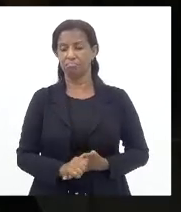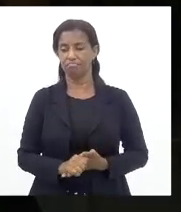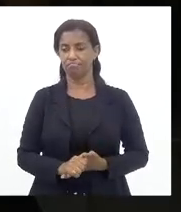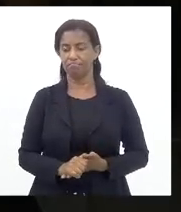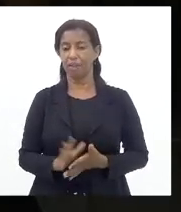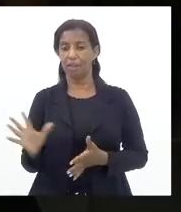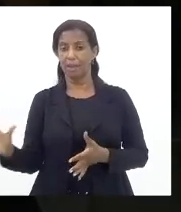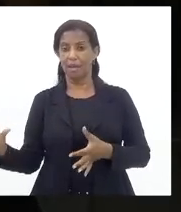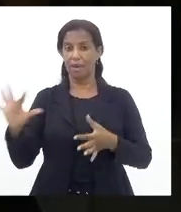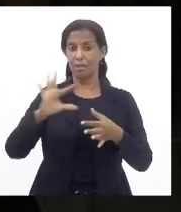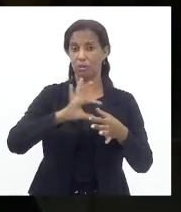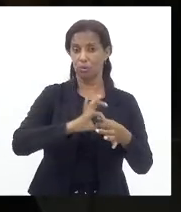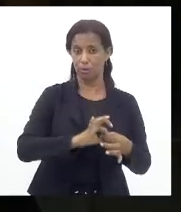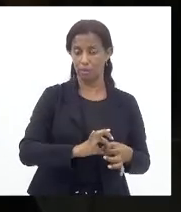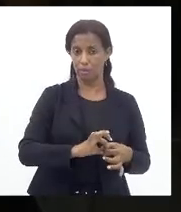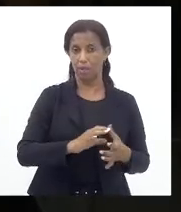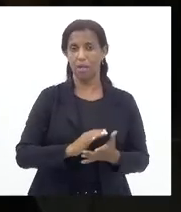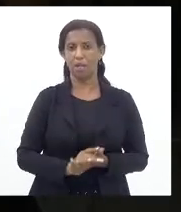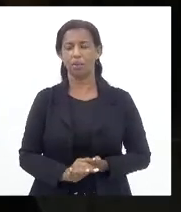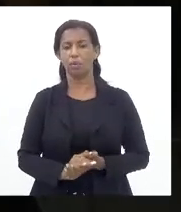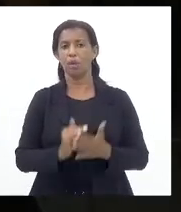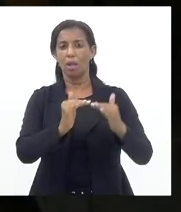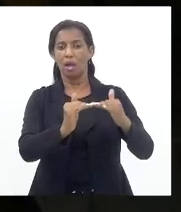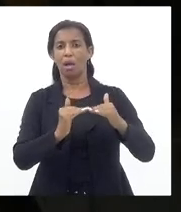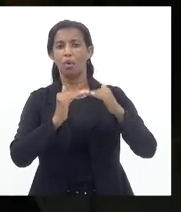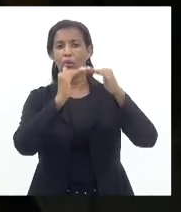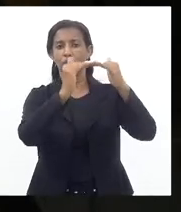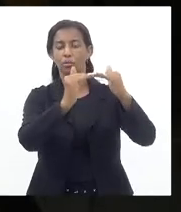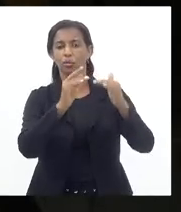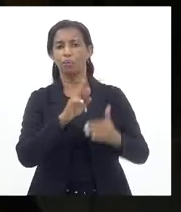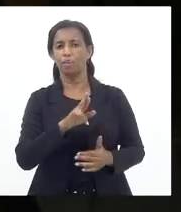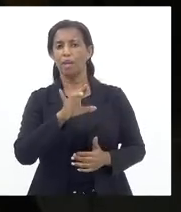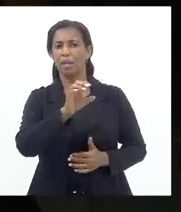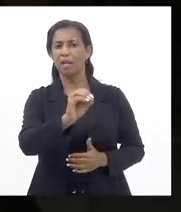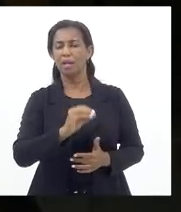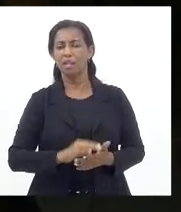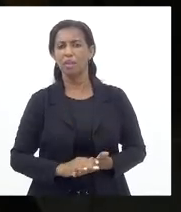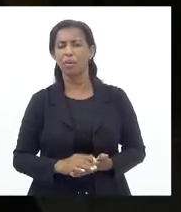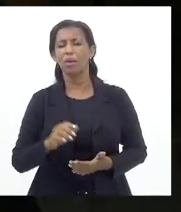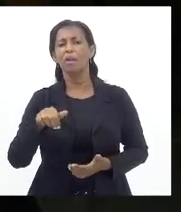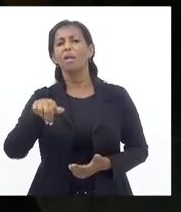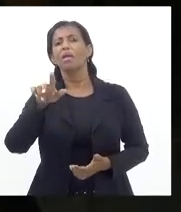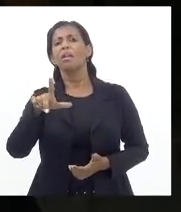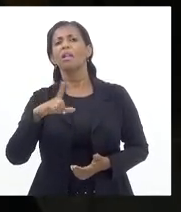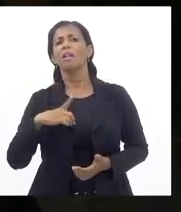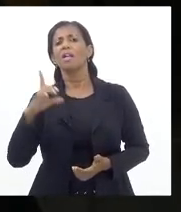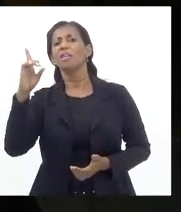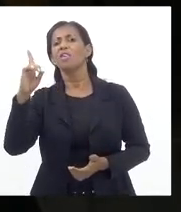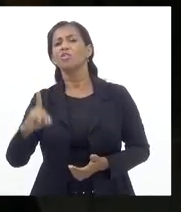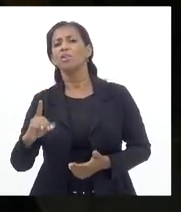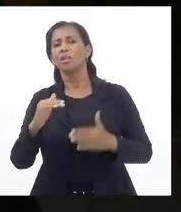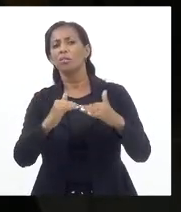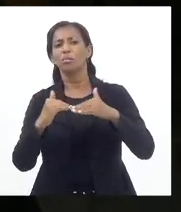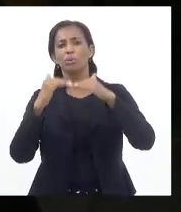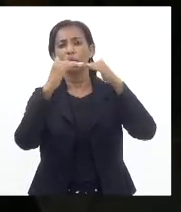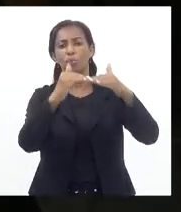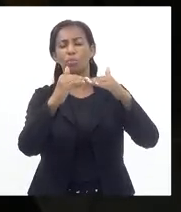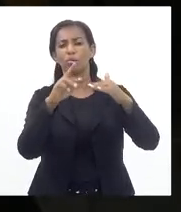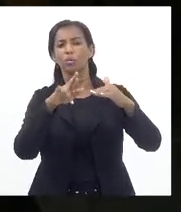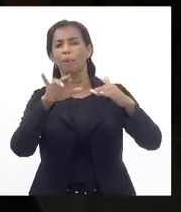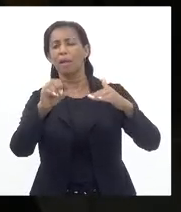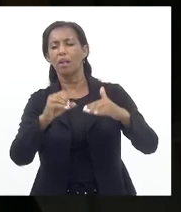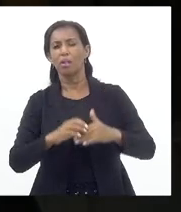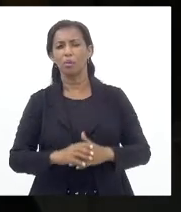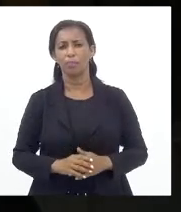associado Ao Supera Rio E quem tem direito Ao Supera Rio Com todas